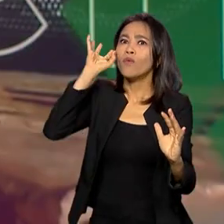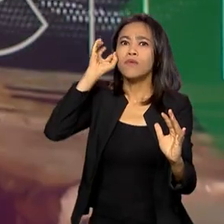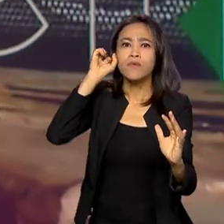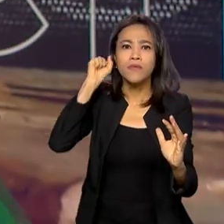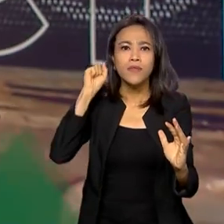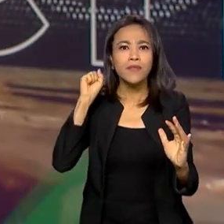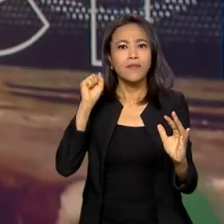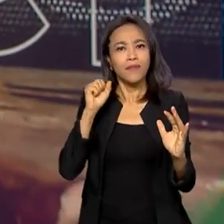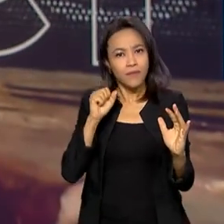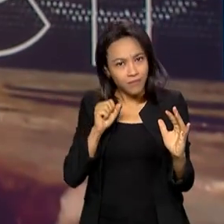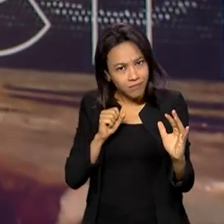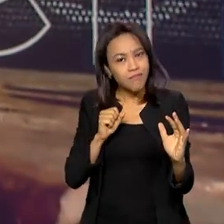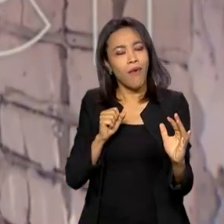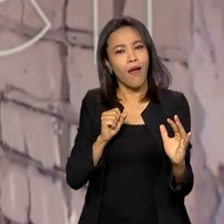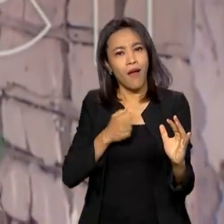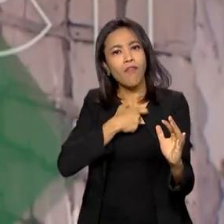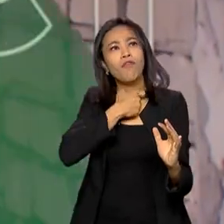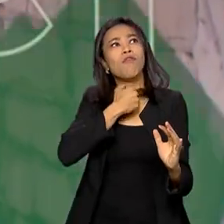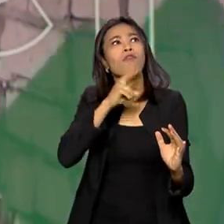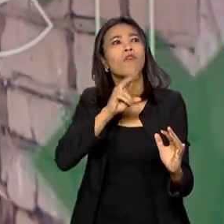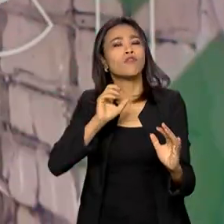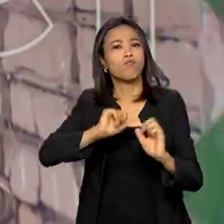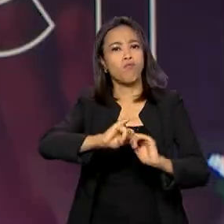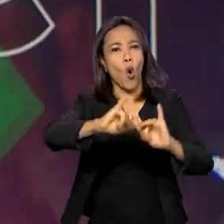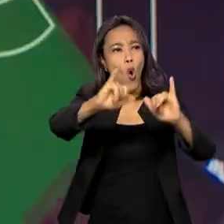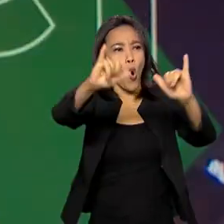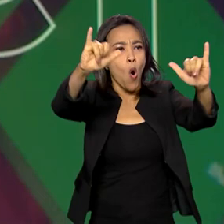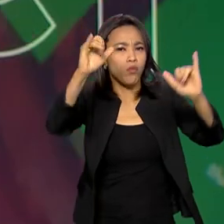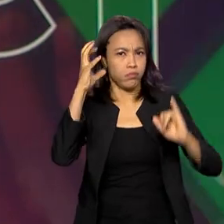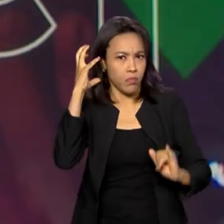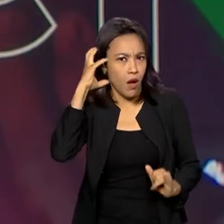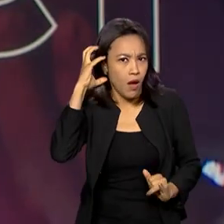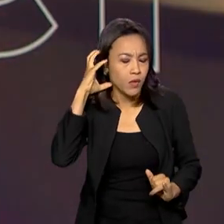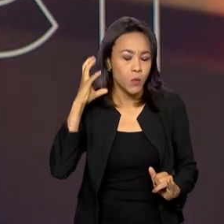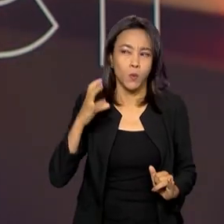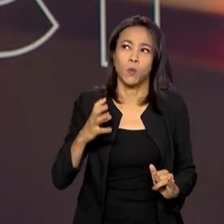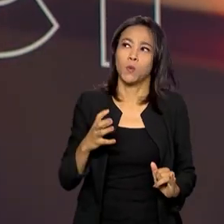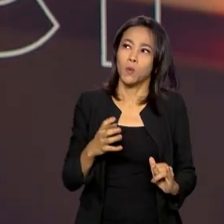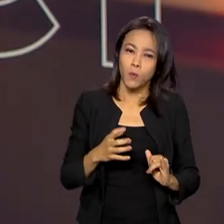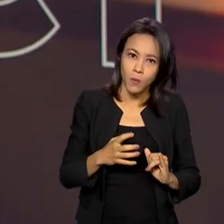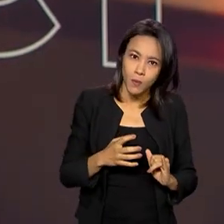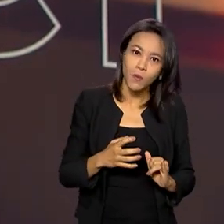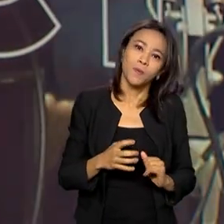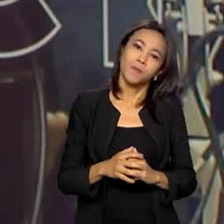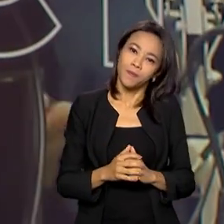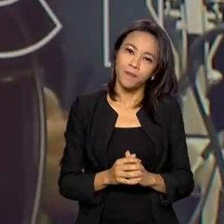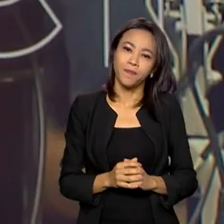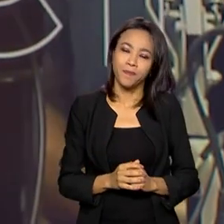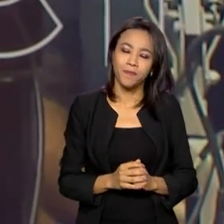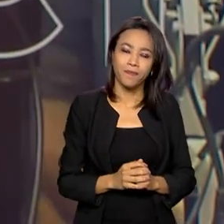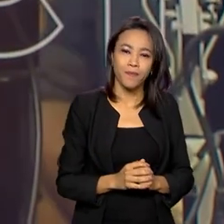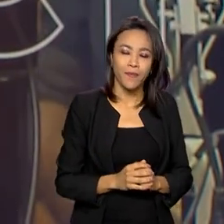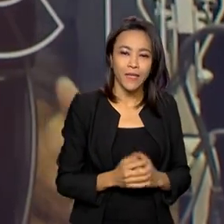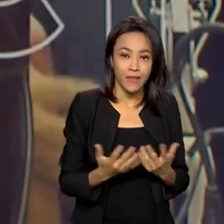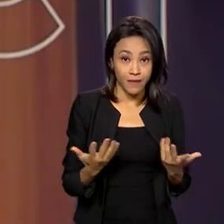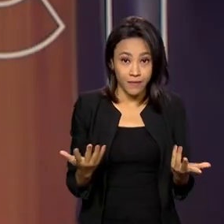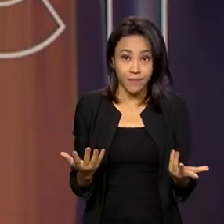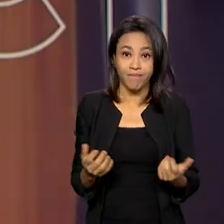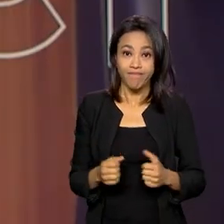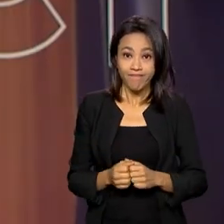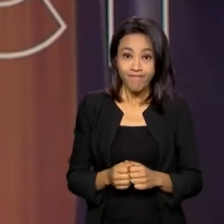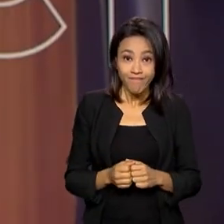e estar presente a uma transmissão de voz remota. E